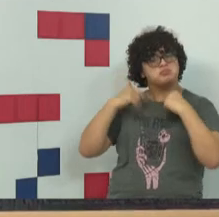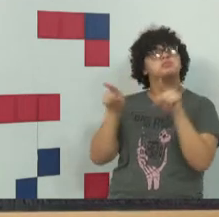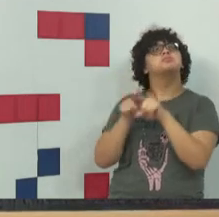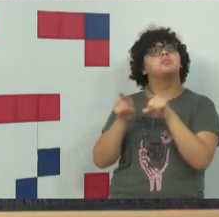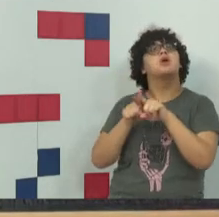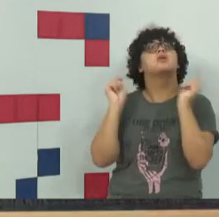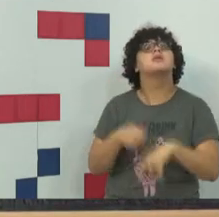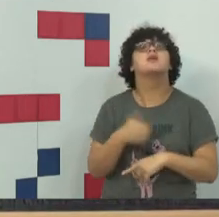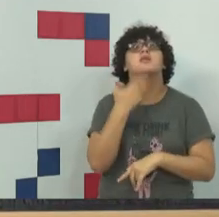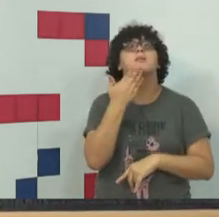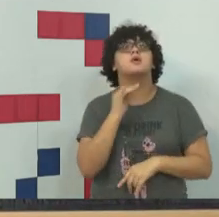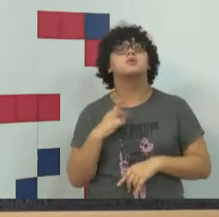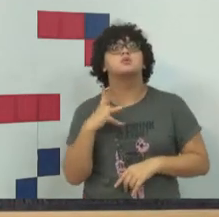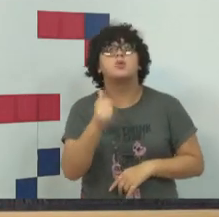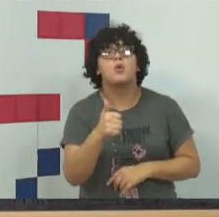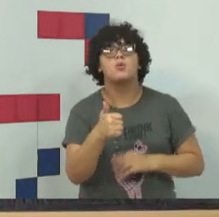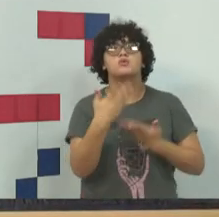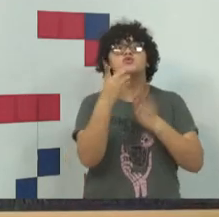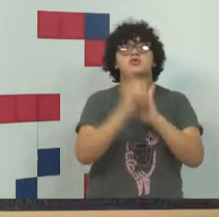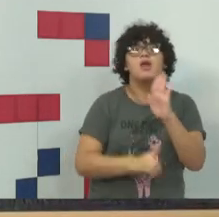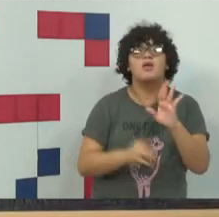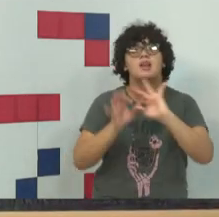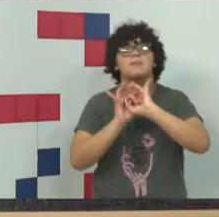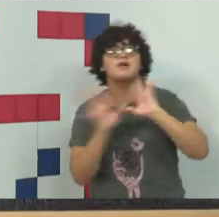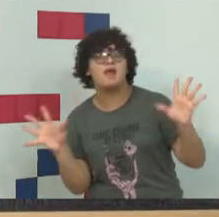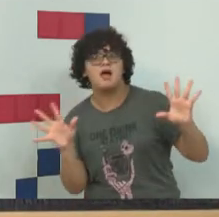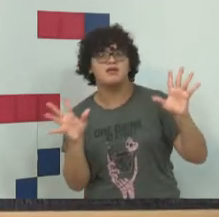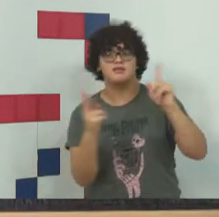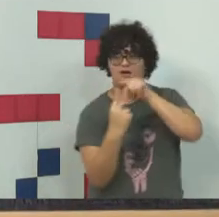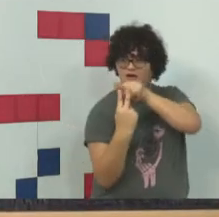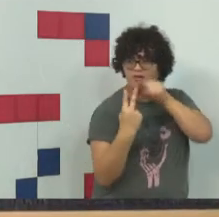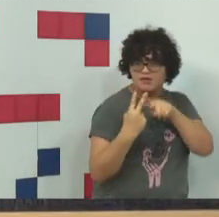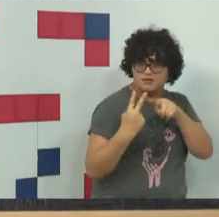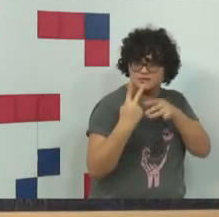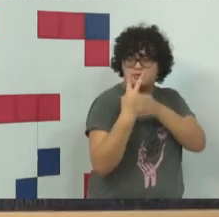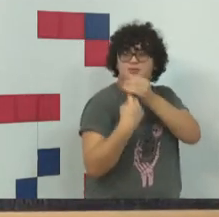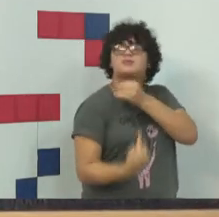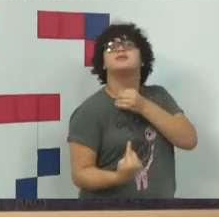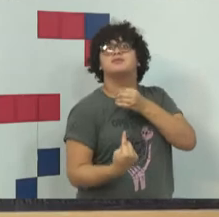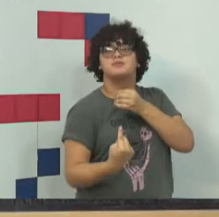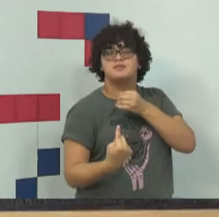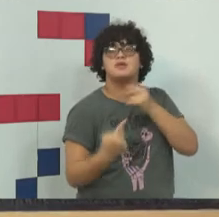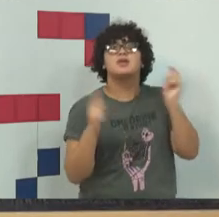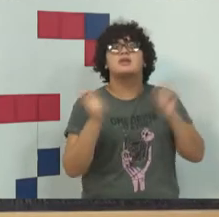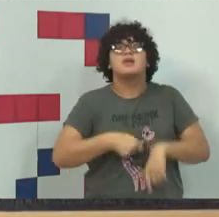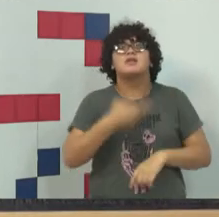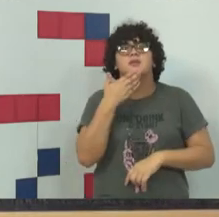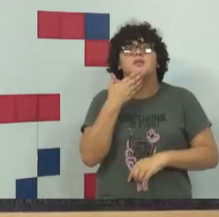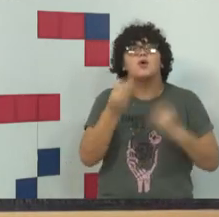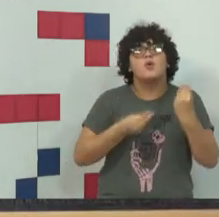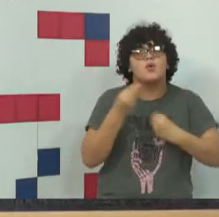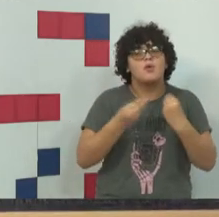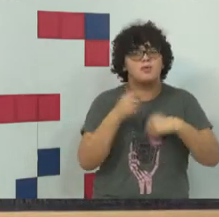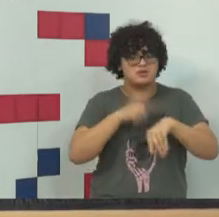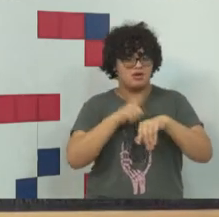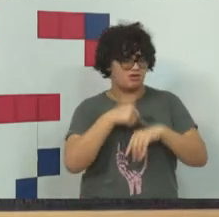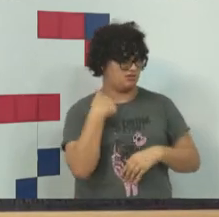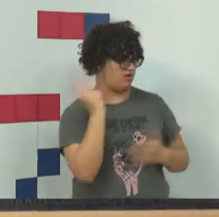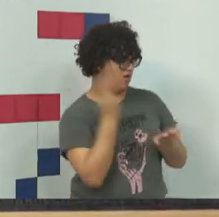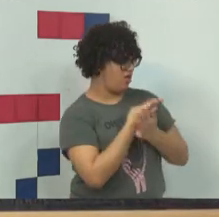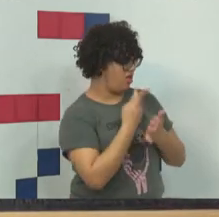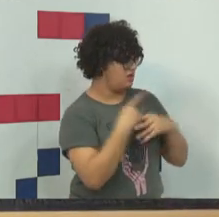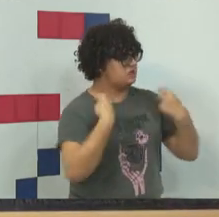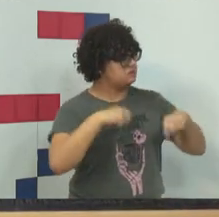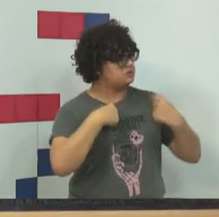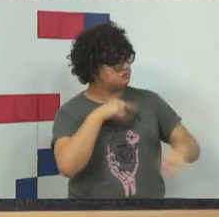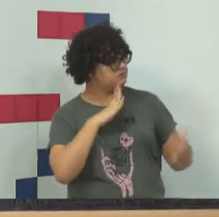Sendo assim, todos esses direitos e liberdades se impossibilitando em sua essência quando infrige de qualquer modo